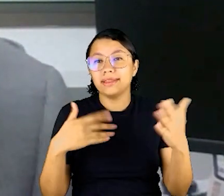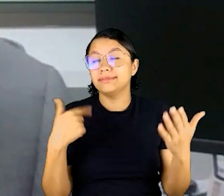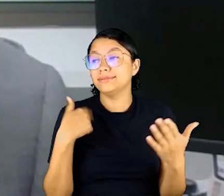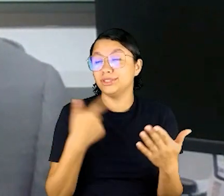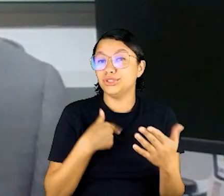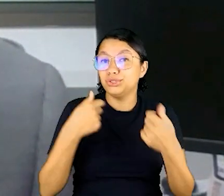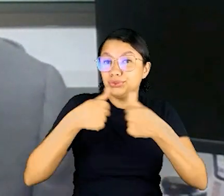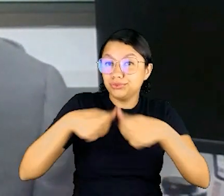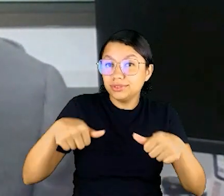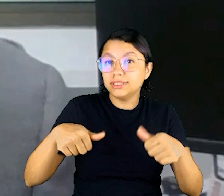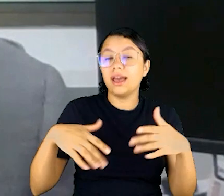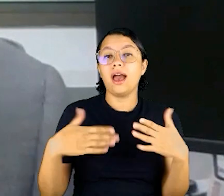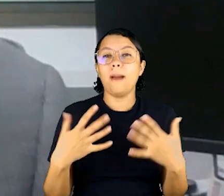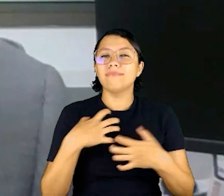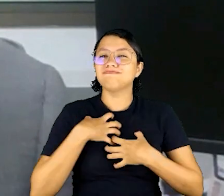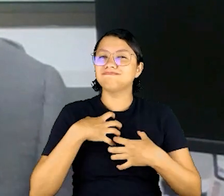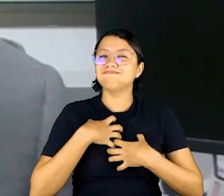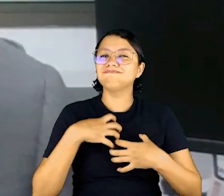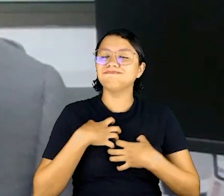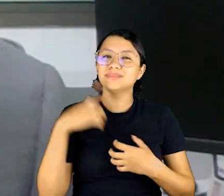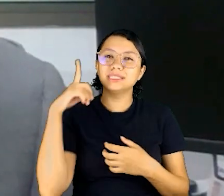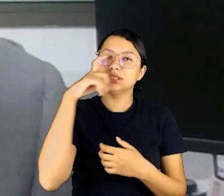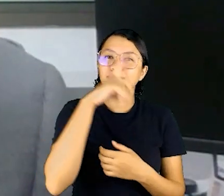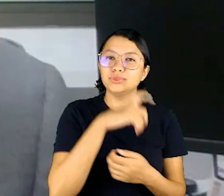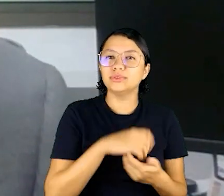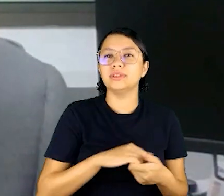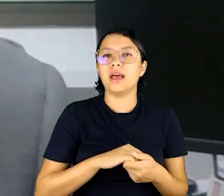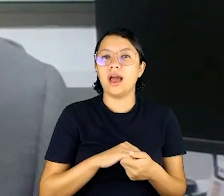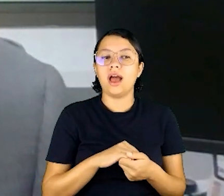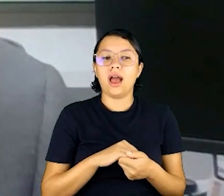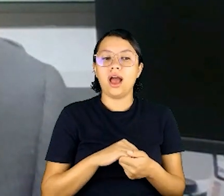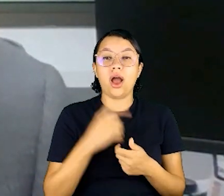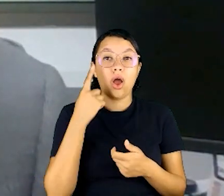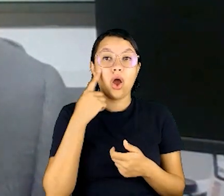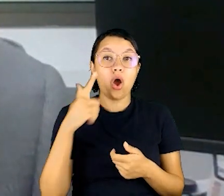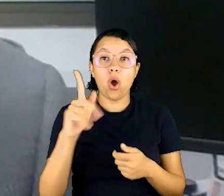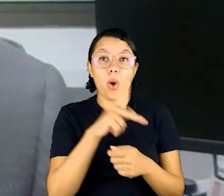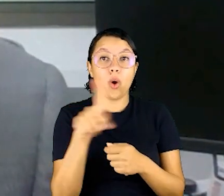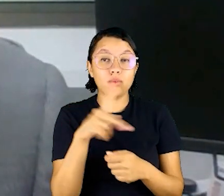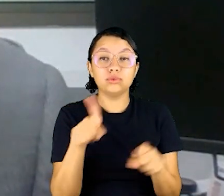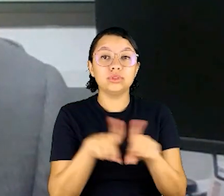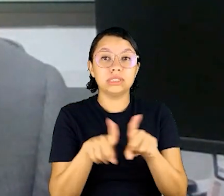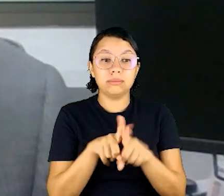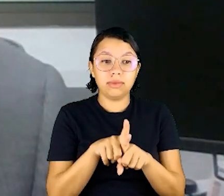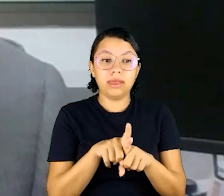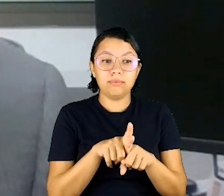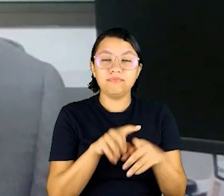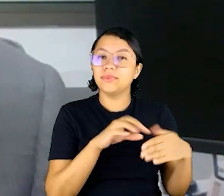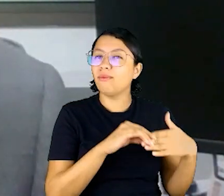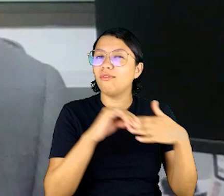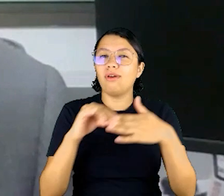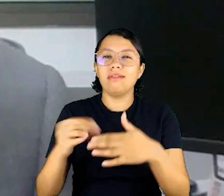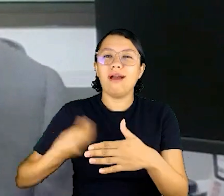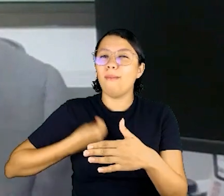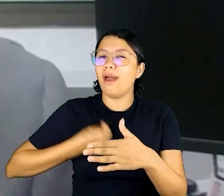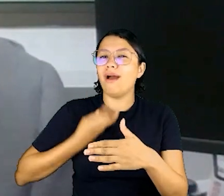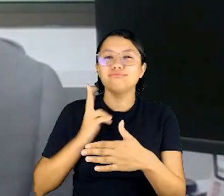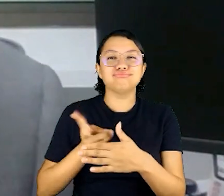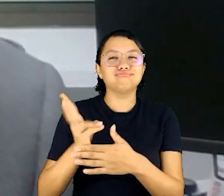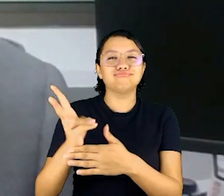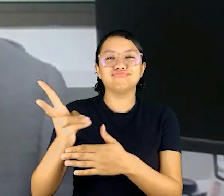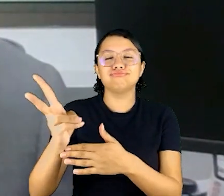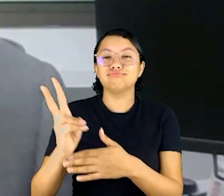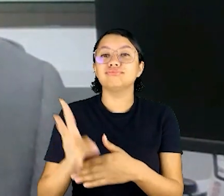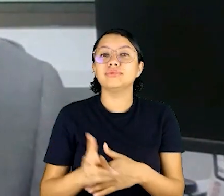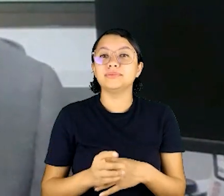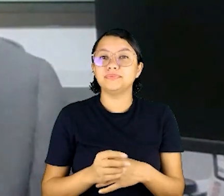geral a gente está, né, para poder sentir essas dificuldades, e ouvir os professores também, é algo que eu vou carregar comigo